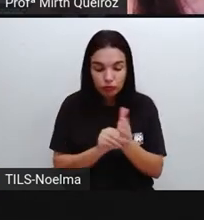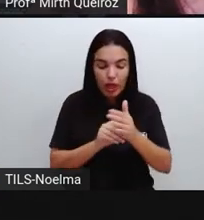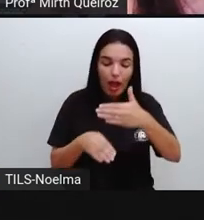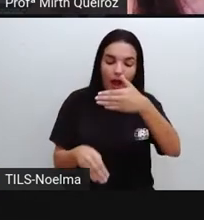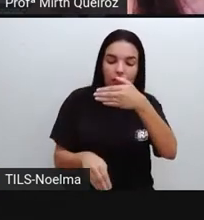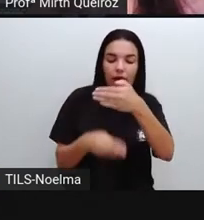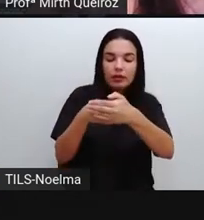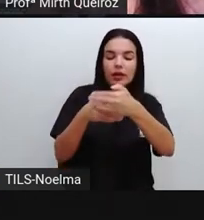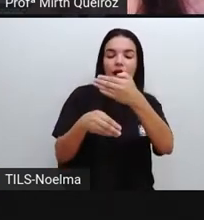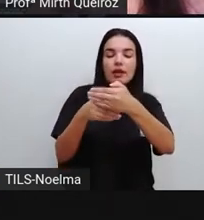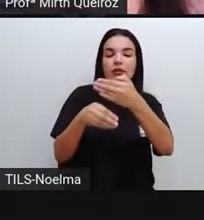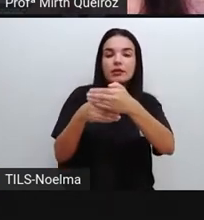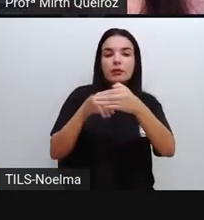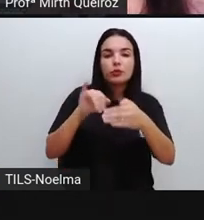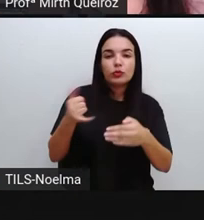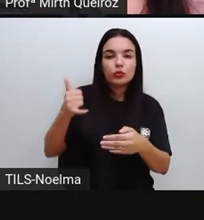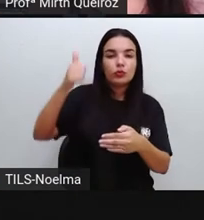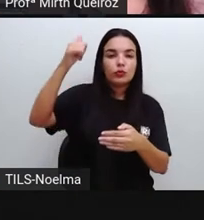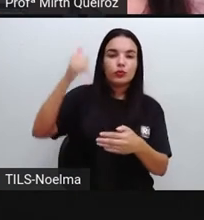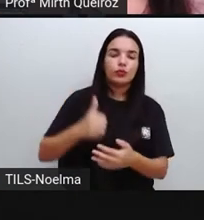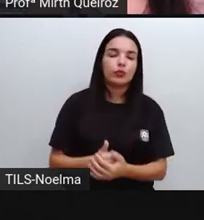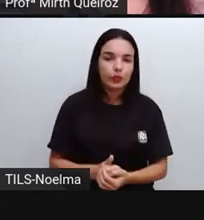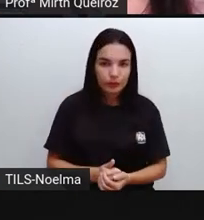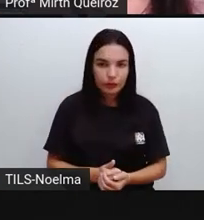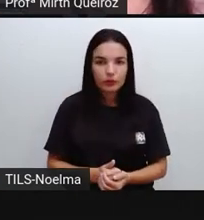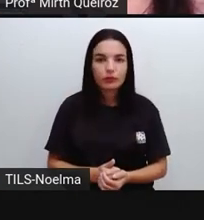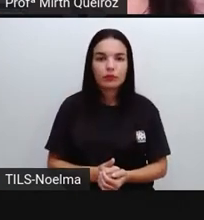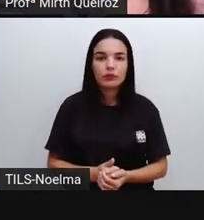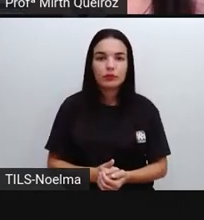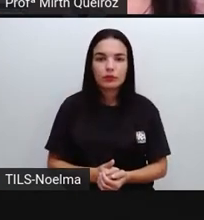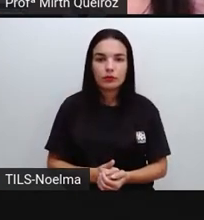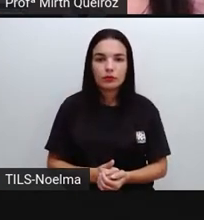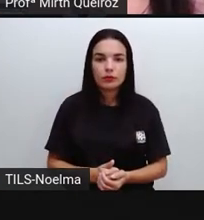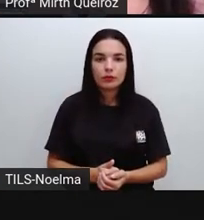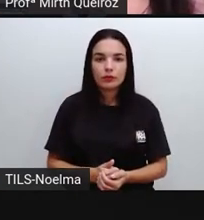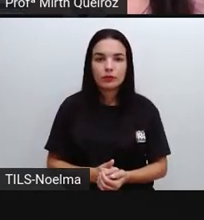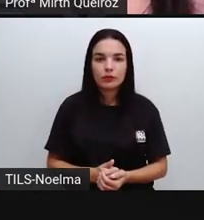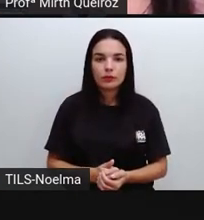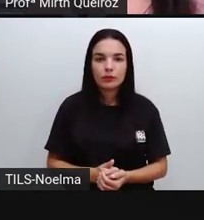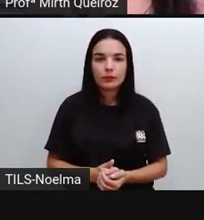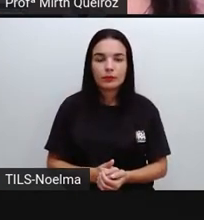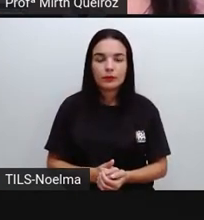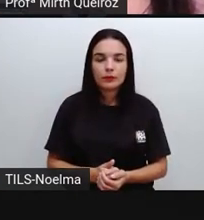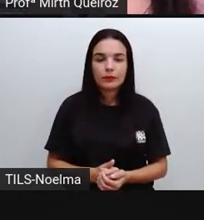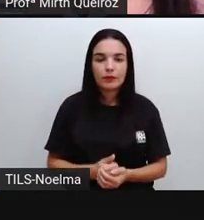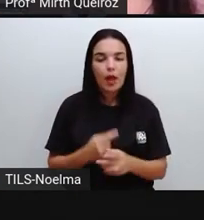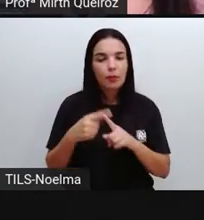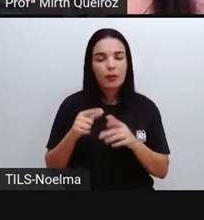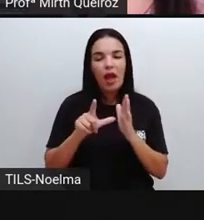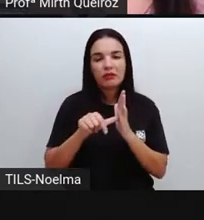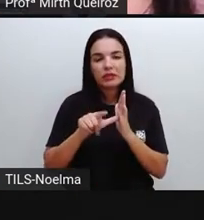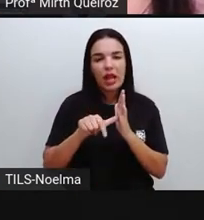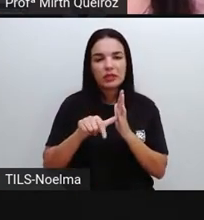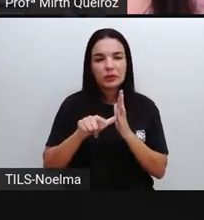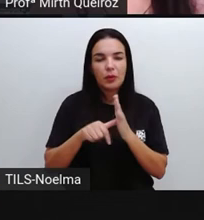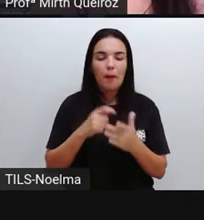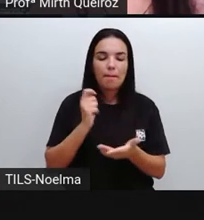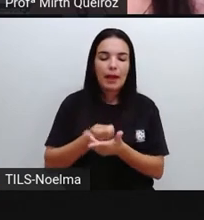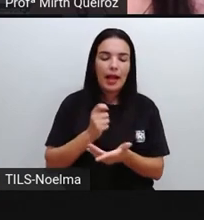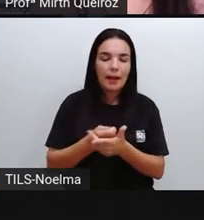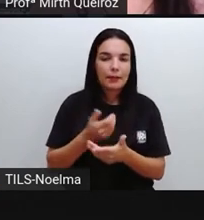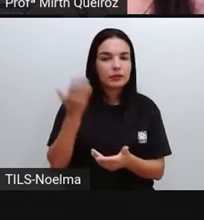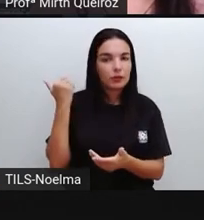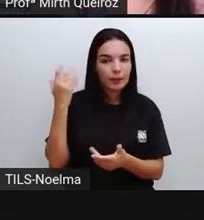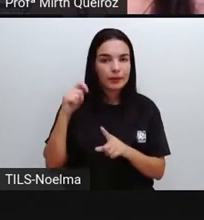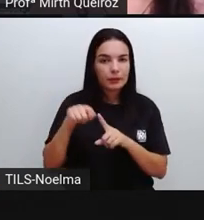o mês atual, vai vir ali, além da conta, as multas, né? Os juros ali, devido ao atraso do pagamento da